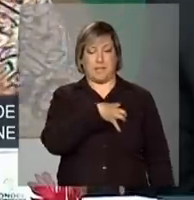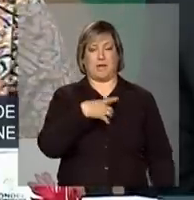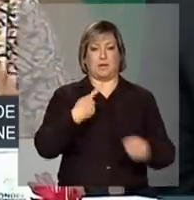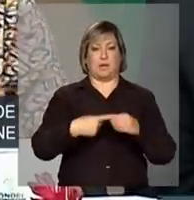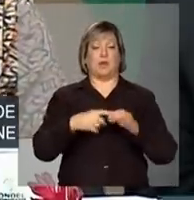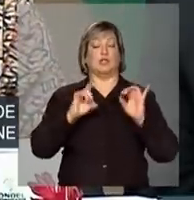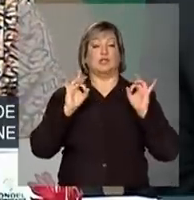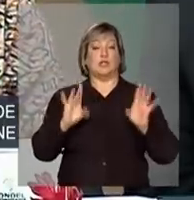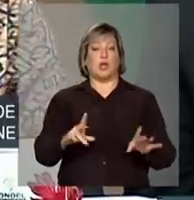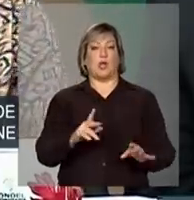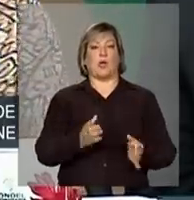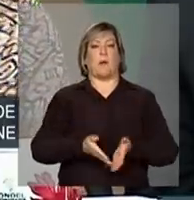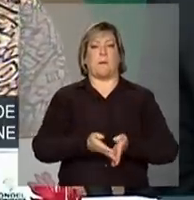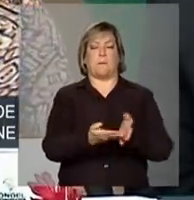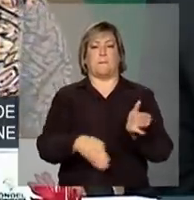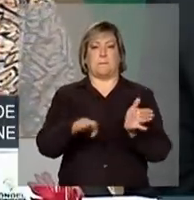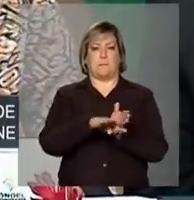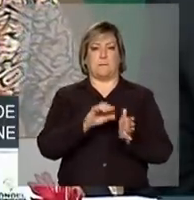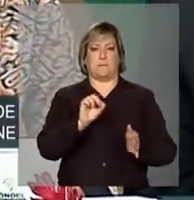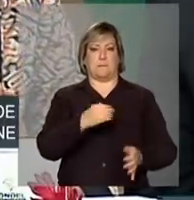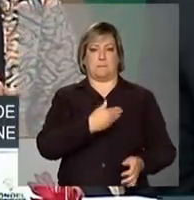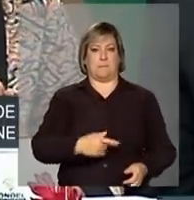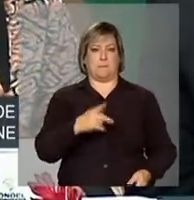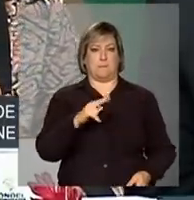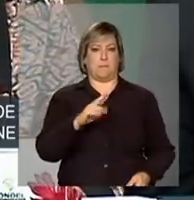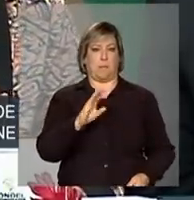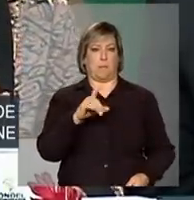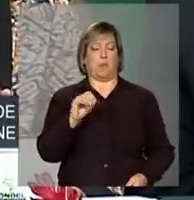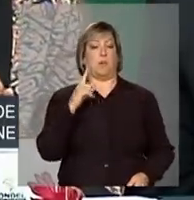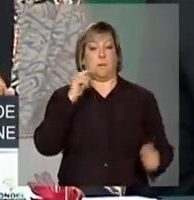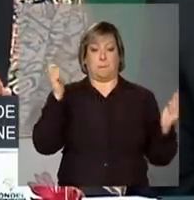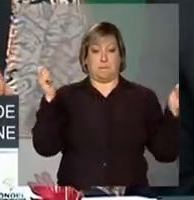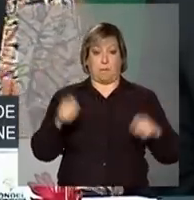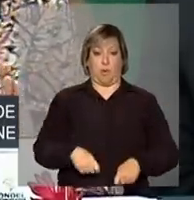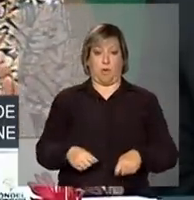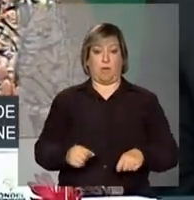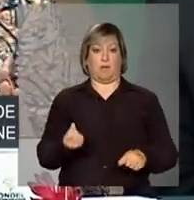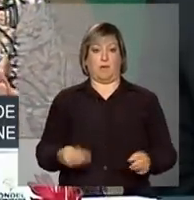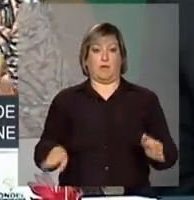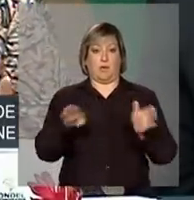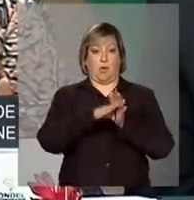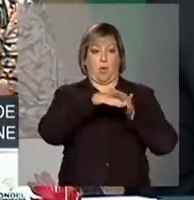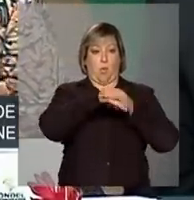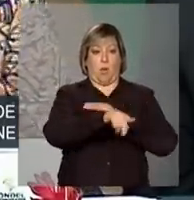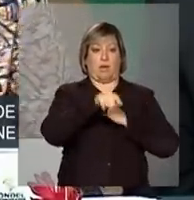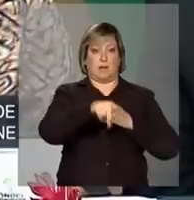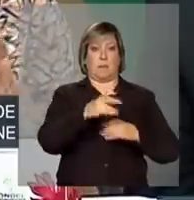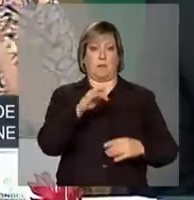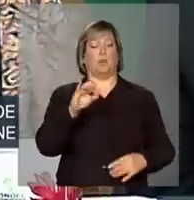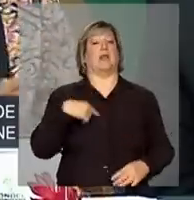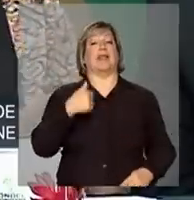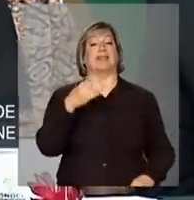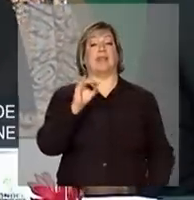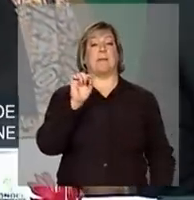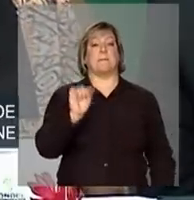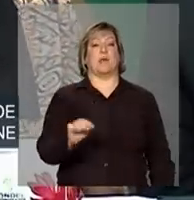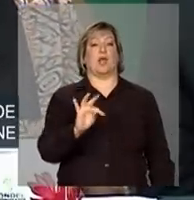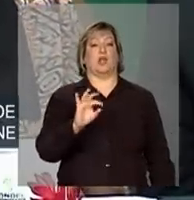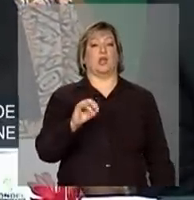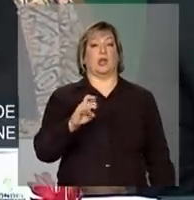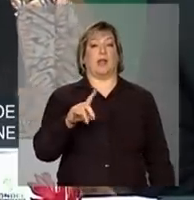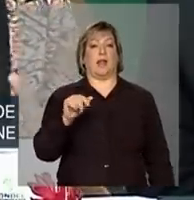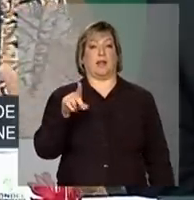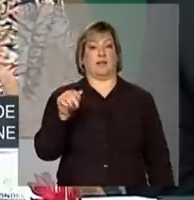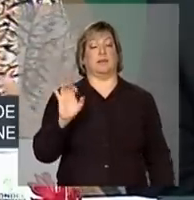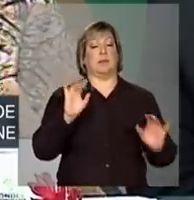os portos públicos, a capacidade de estocagem no porto é 10 mil toneladas. Com o porto